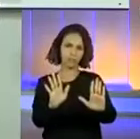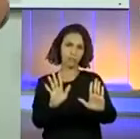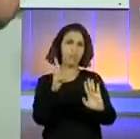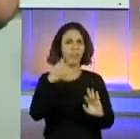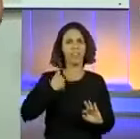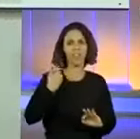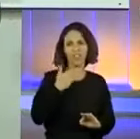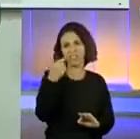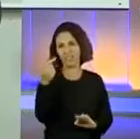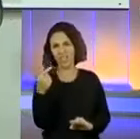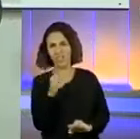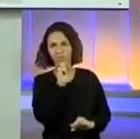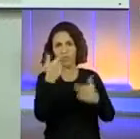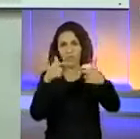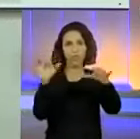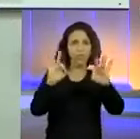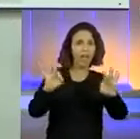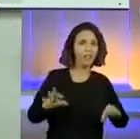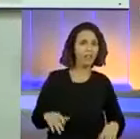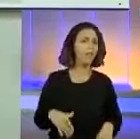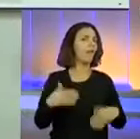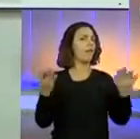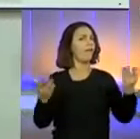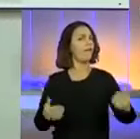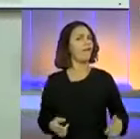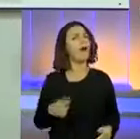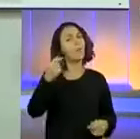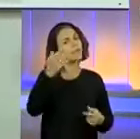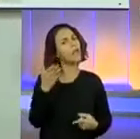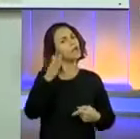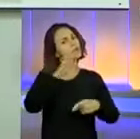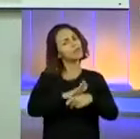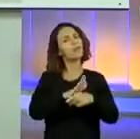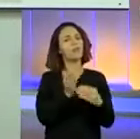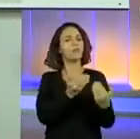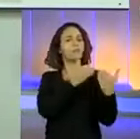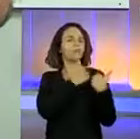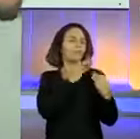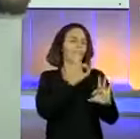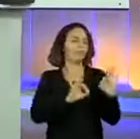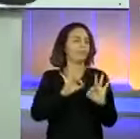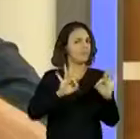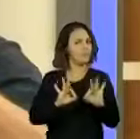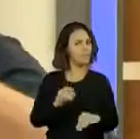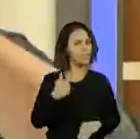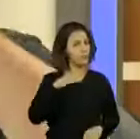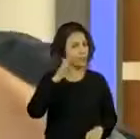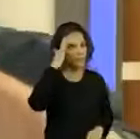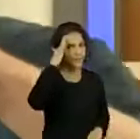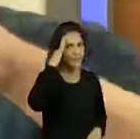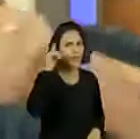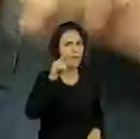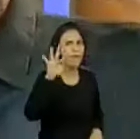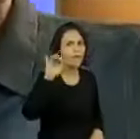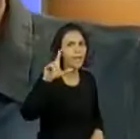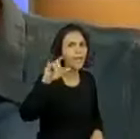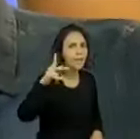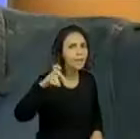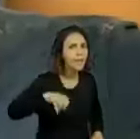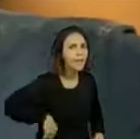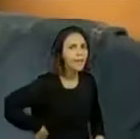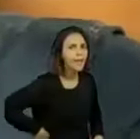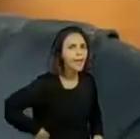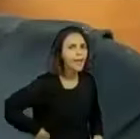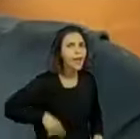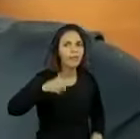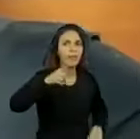sete, oito anos, ninguém tá trabalhando, não. Não vem com esse papo, não. É ajudar o responsável a organizar. Tô sabendo que o Felipe não